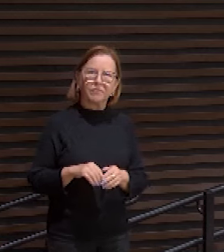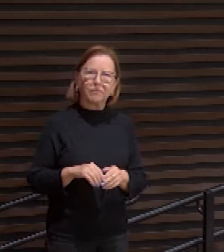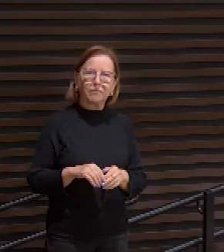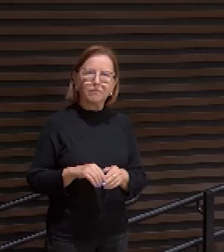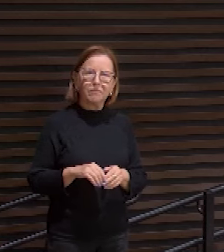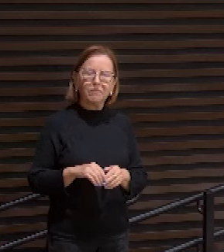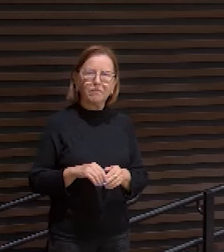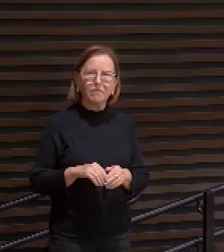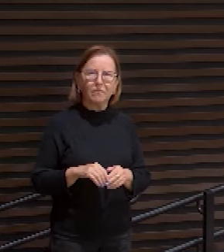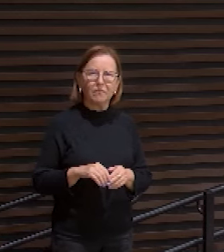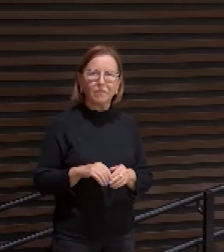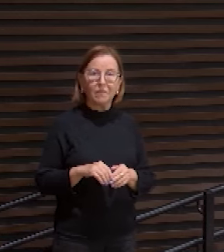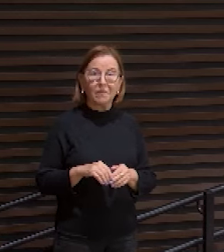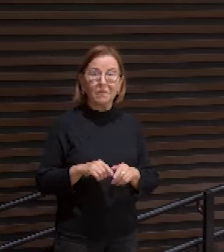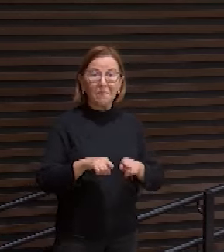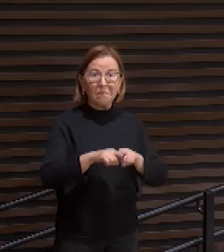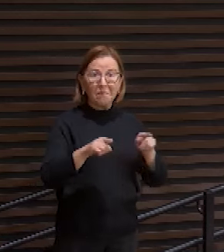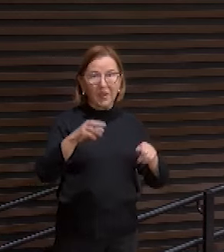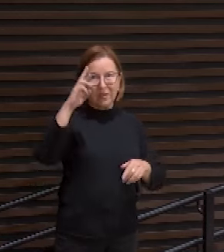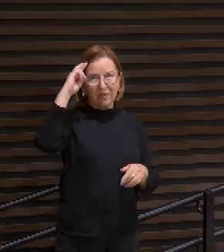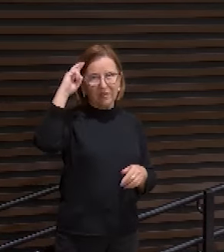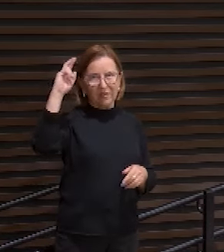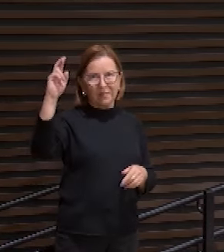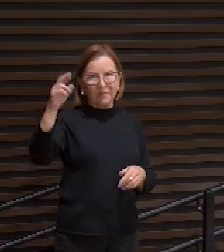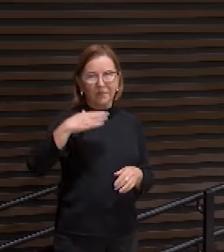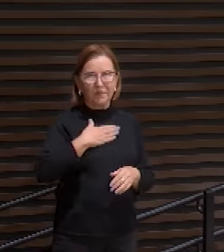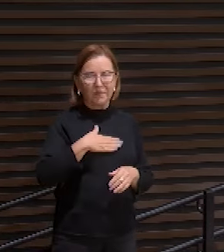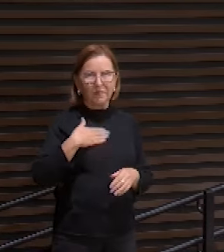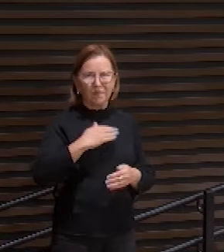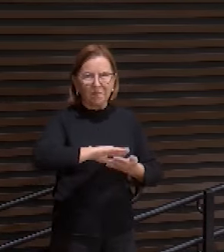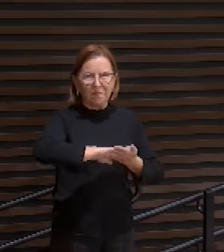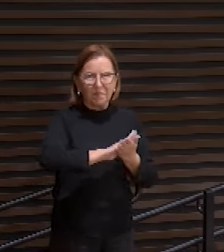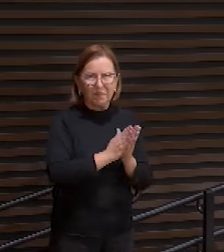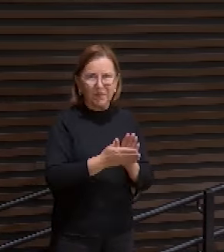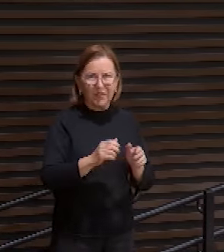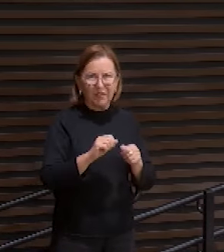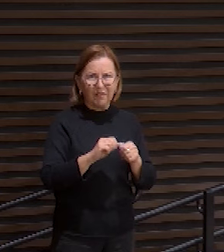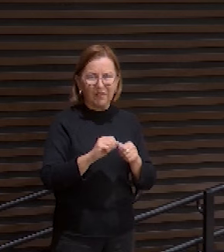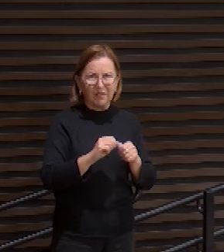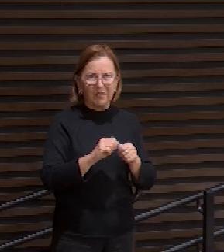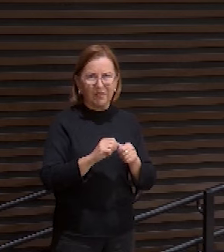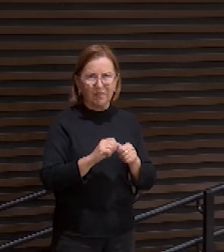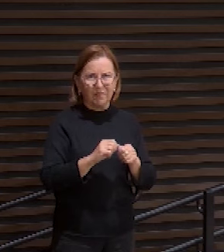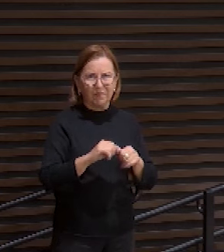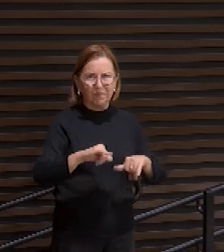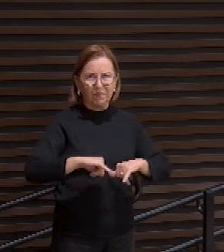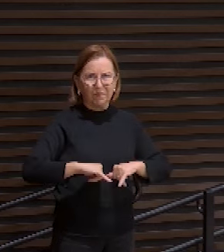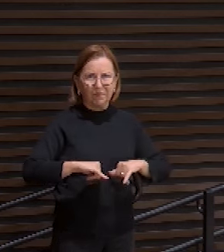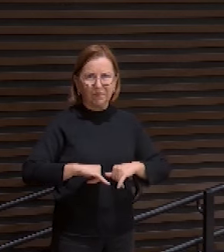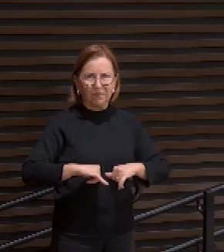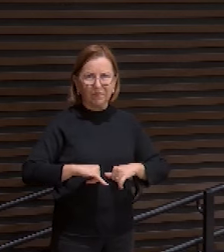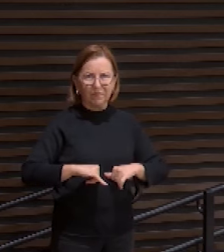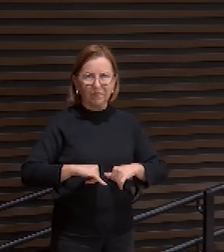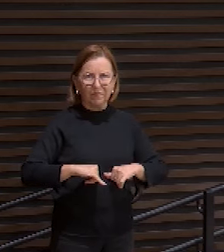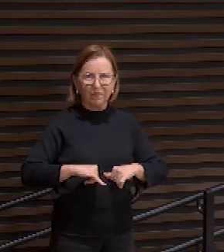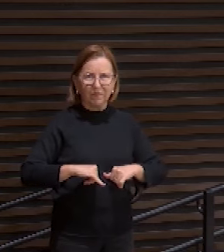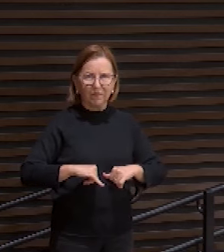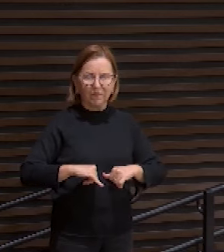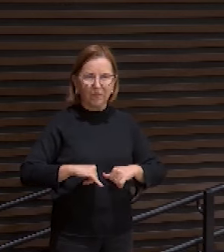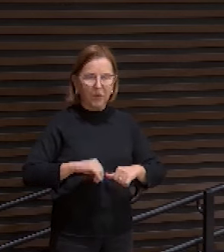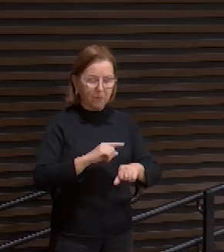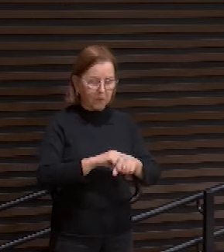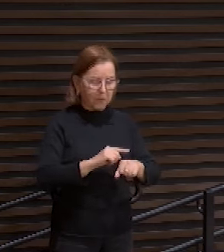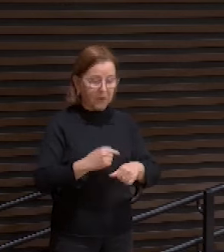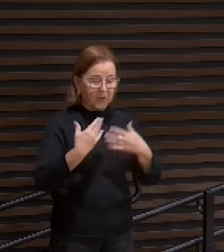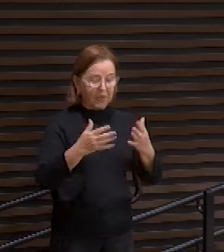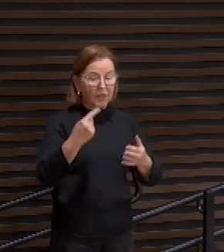sua boca. Todavia, ao Senhor agradou moê-lo, fazendo-o enfermar. Quando der a ele a sua alma como